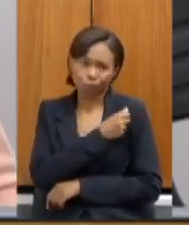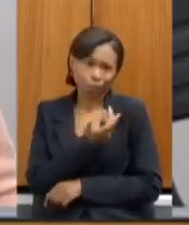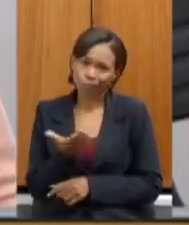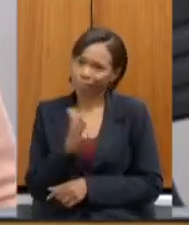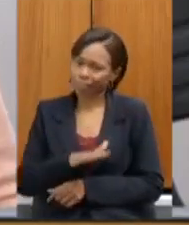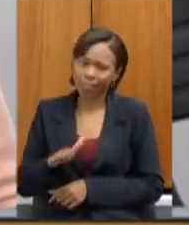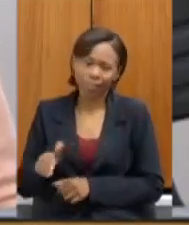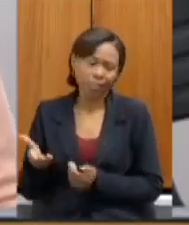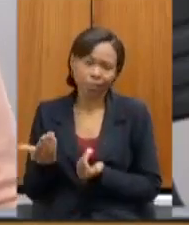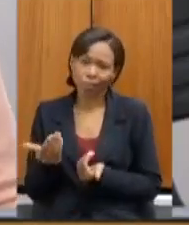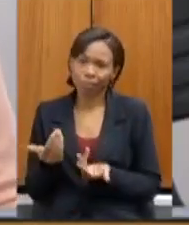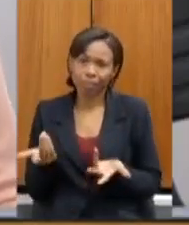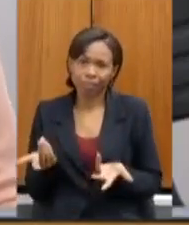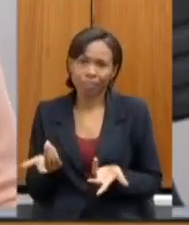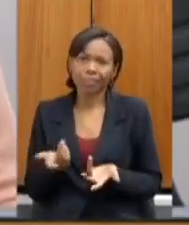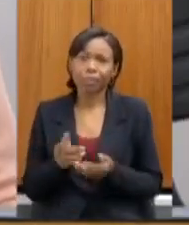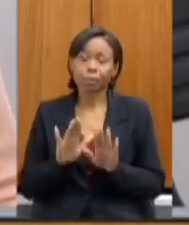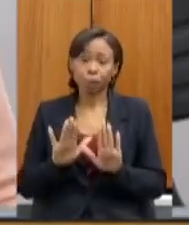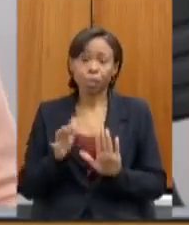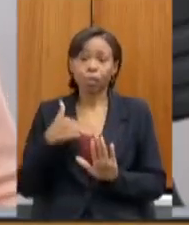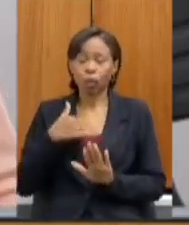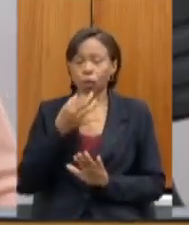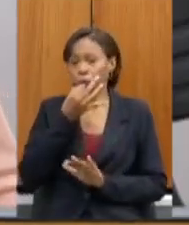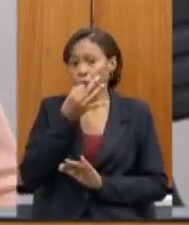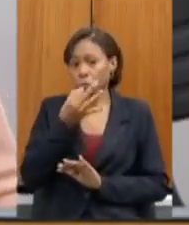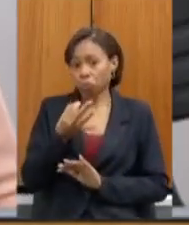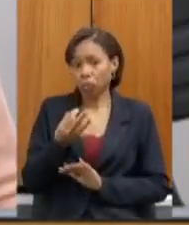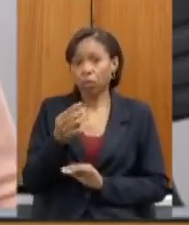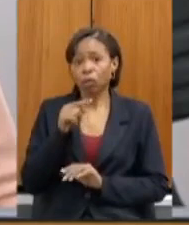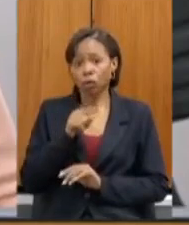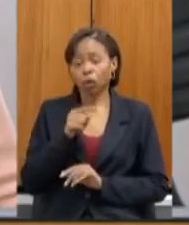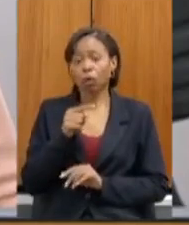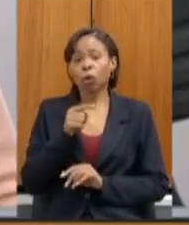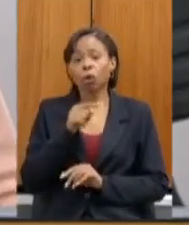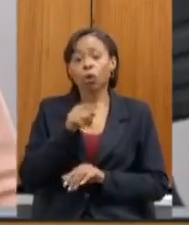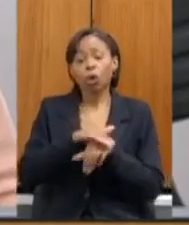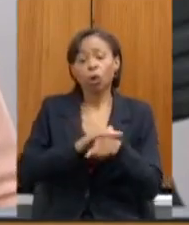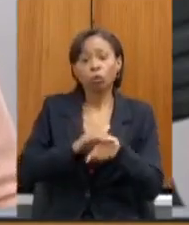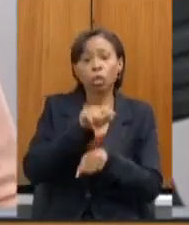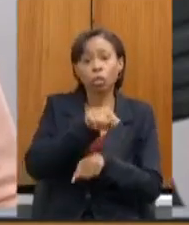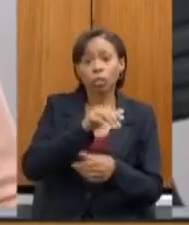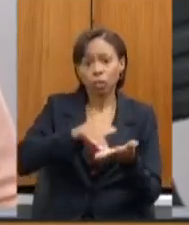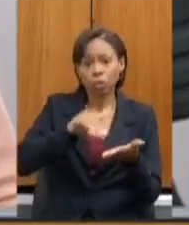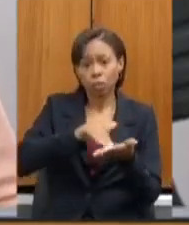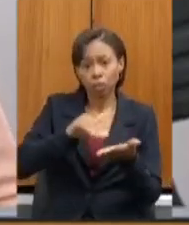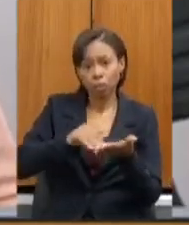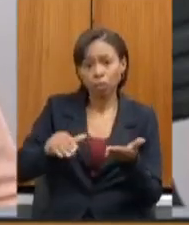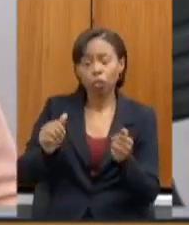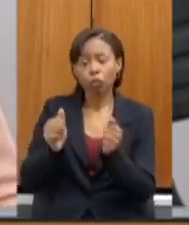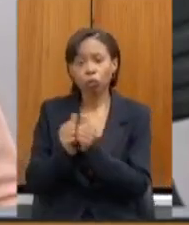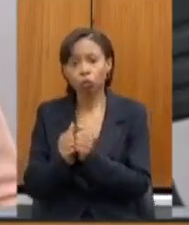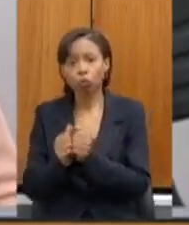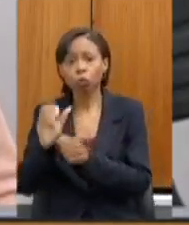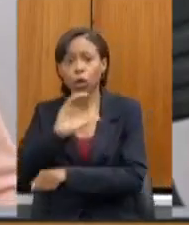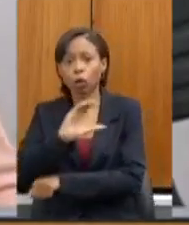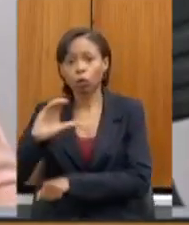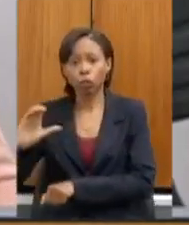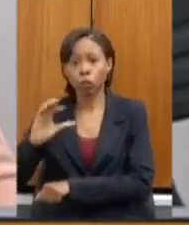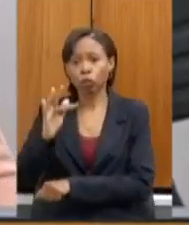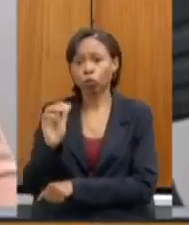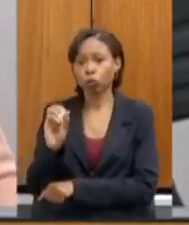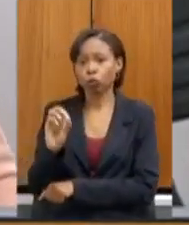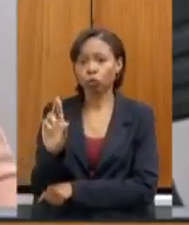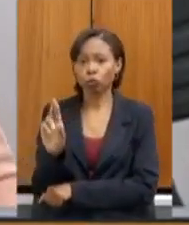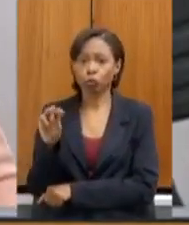sugeriria um diálogo da secretária com o próprio fórum e a sua coordenadora para que essas questões possam ser